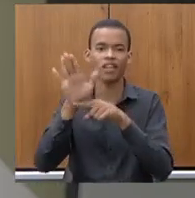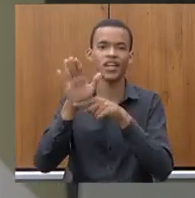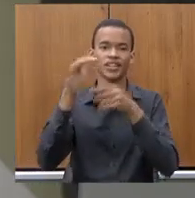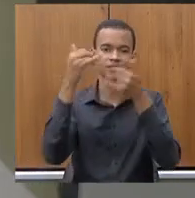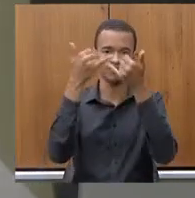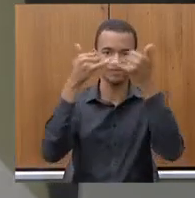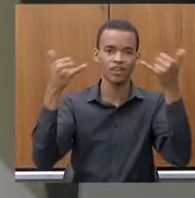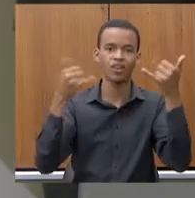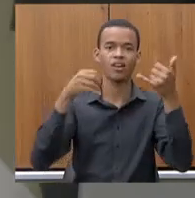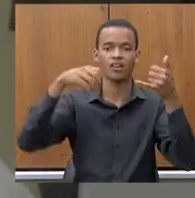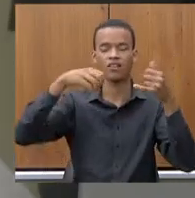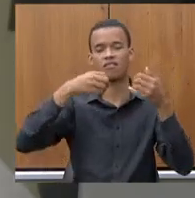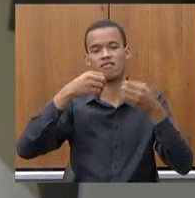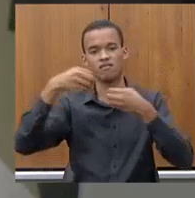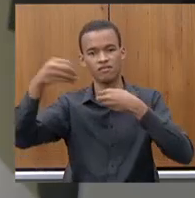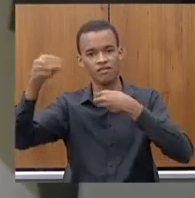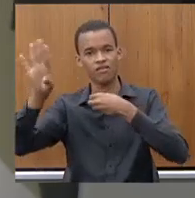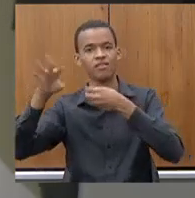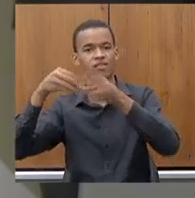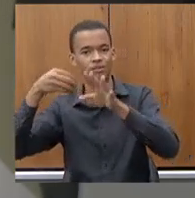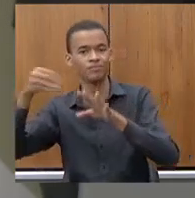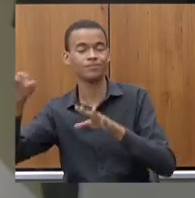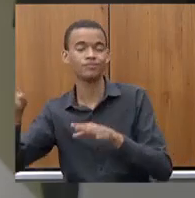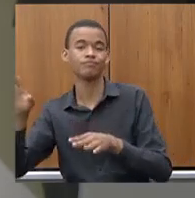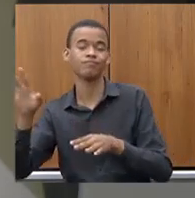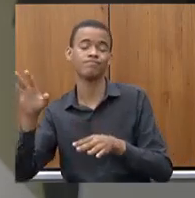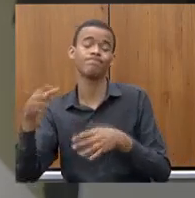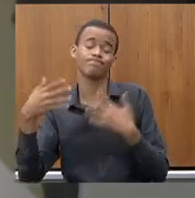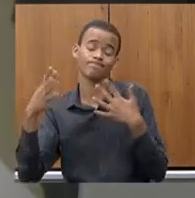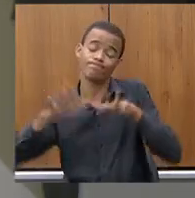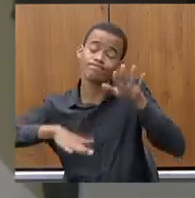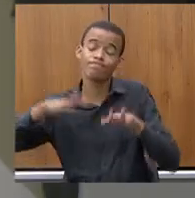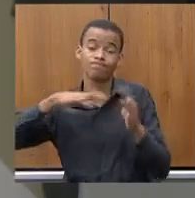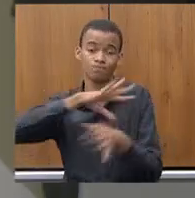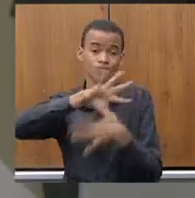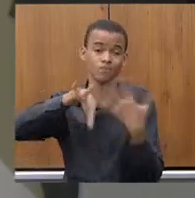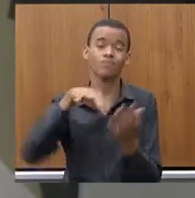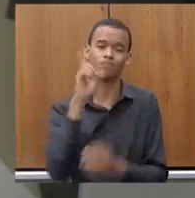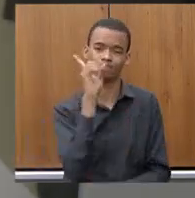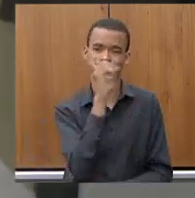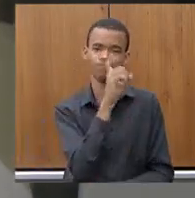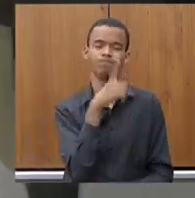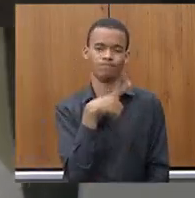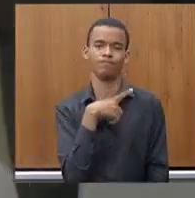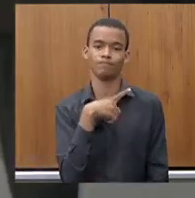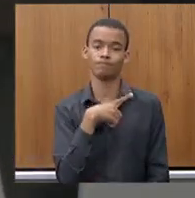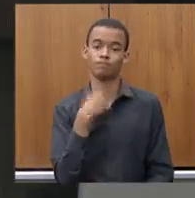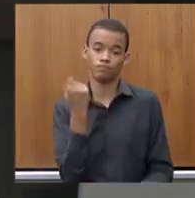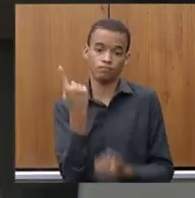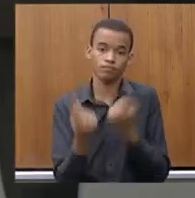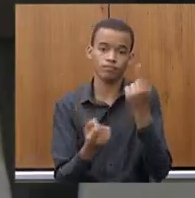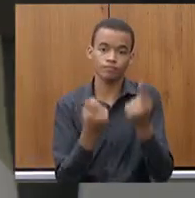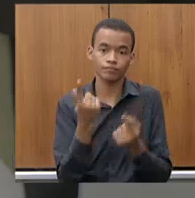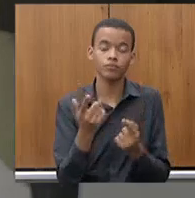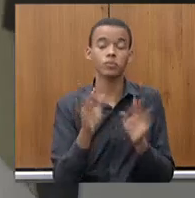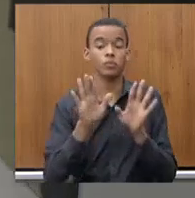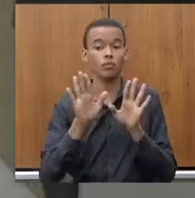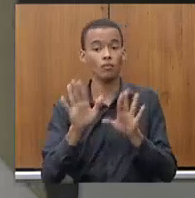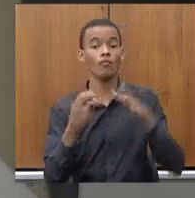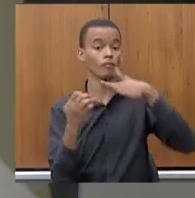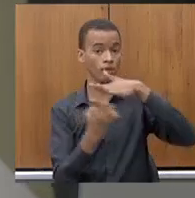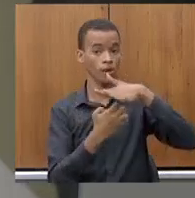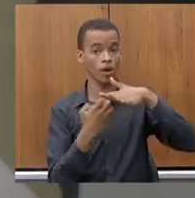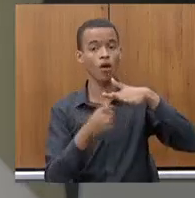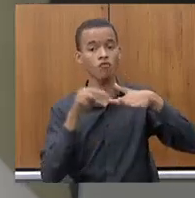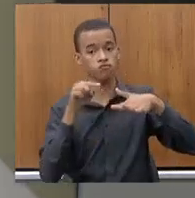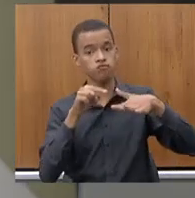Mas, via de regra, os dados apurados pela NEL mostram uma gestão extremamente eficiente